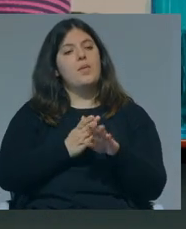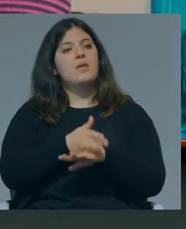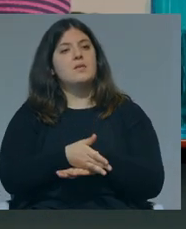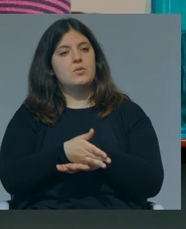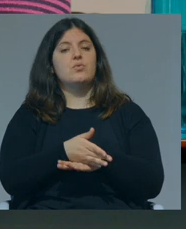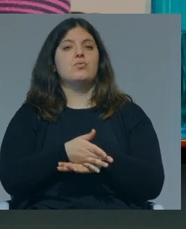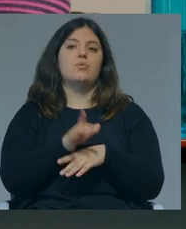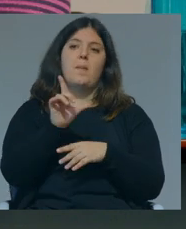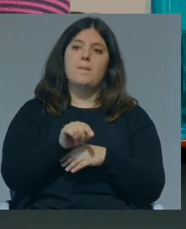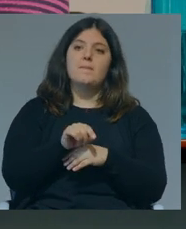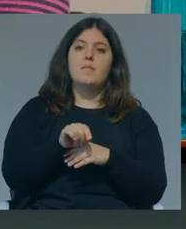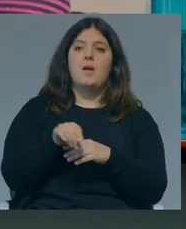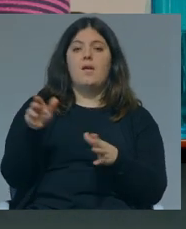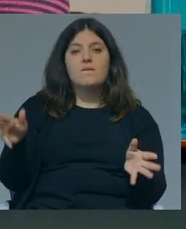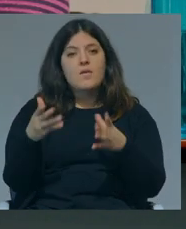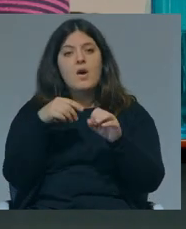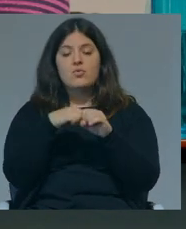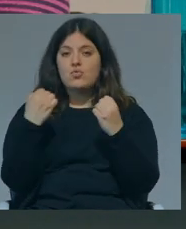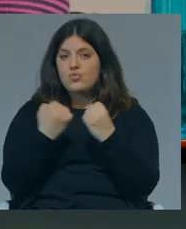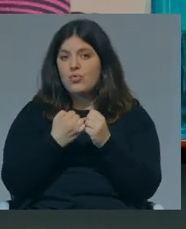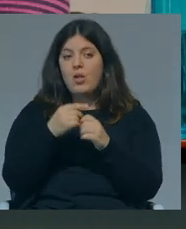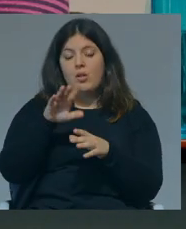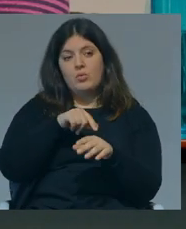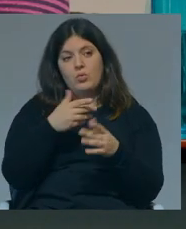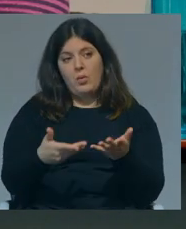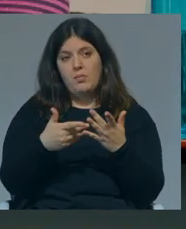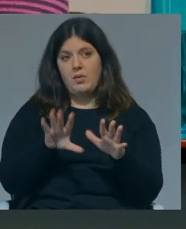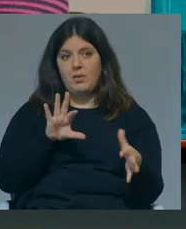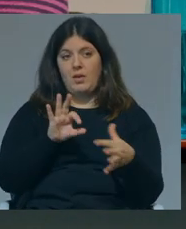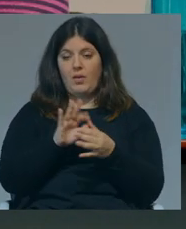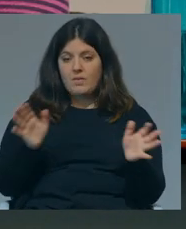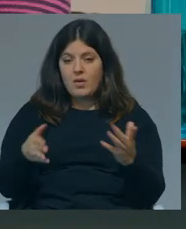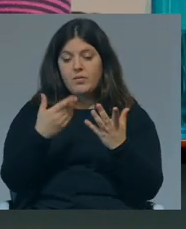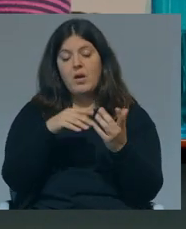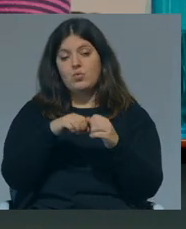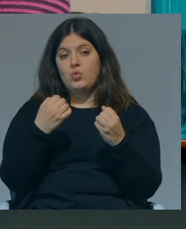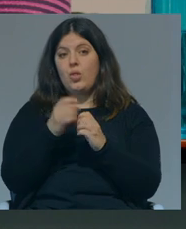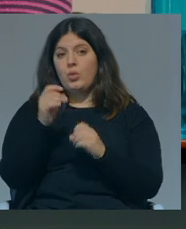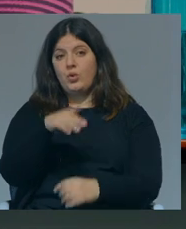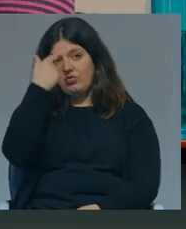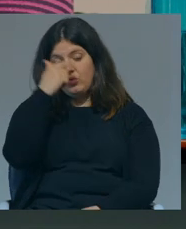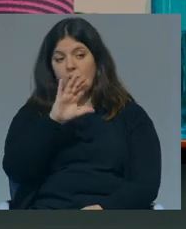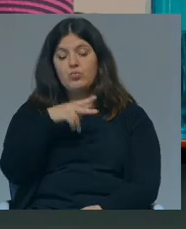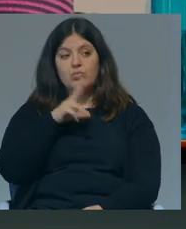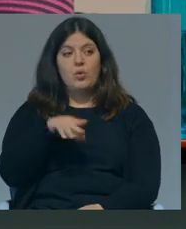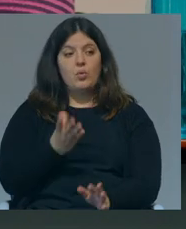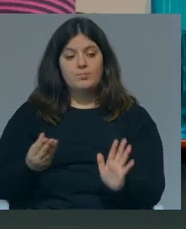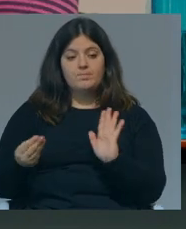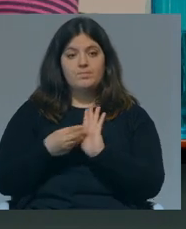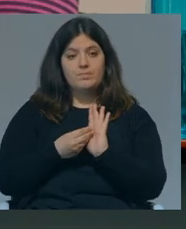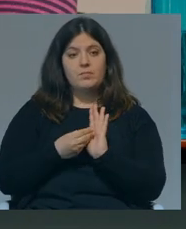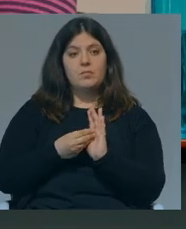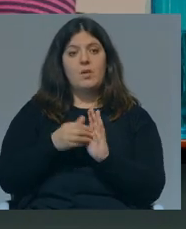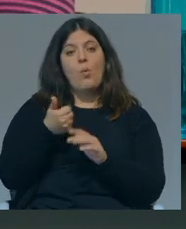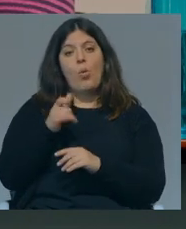ao elevador social, hoje em dia, aliás, mais ligado ao elevador social do que as licenciaturas, e que em Portugal, quando se implementou a reforma de